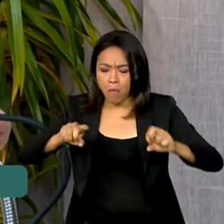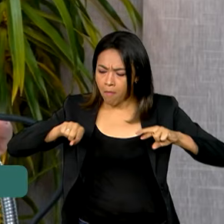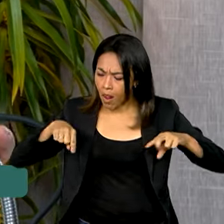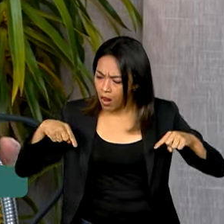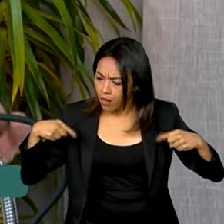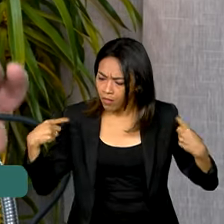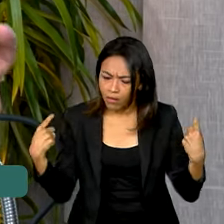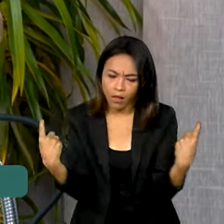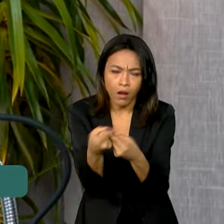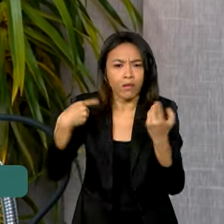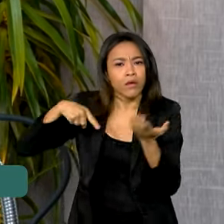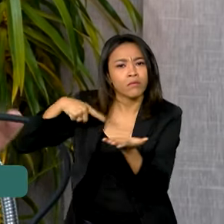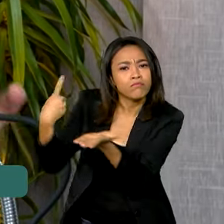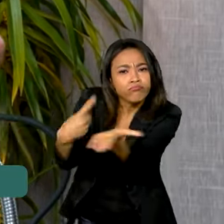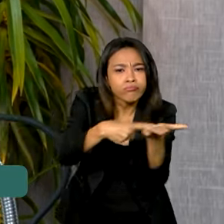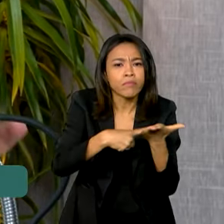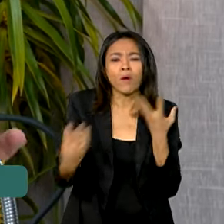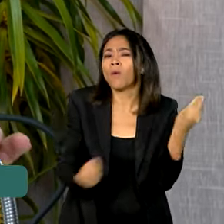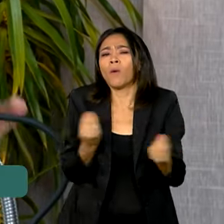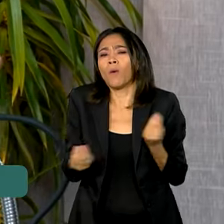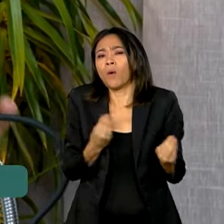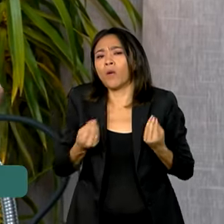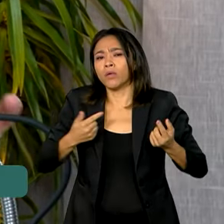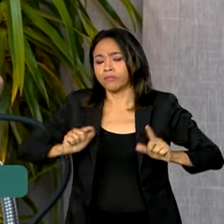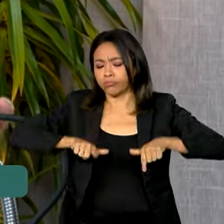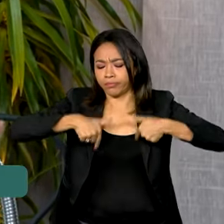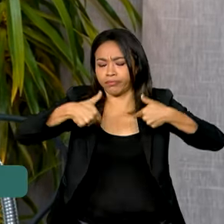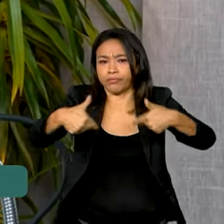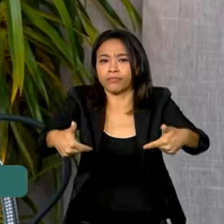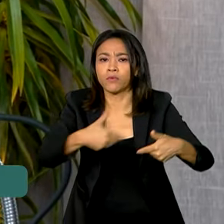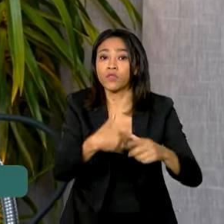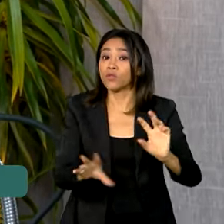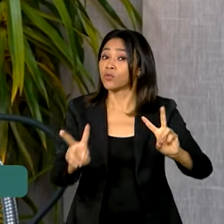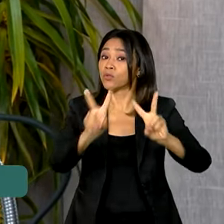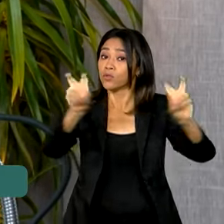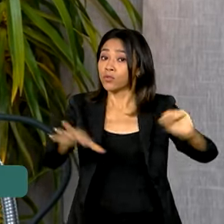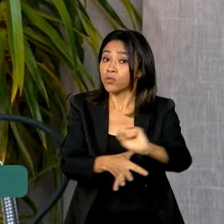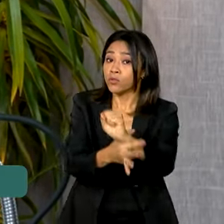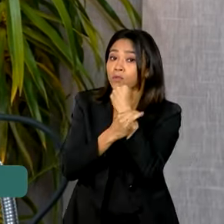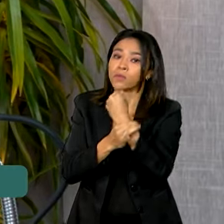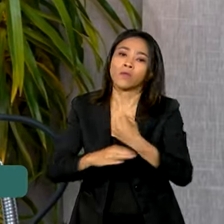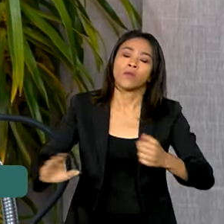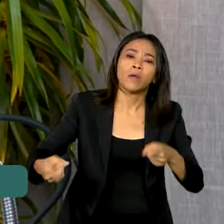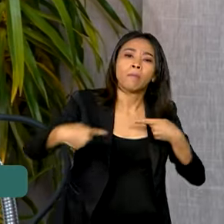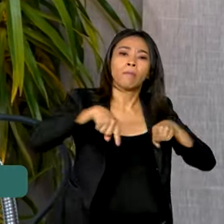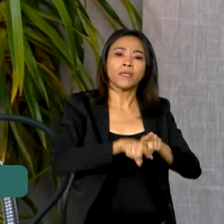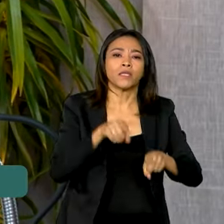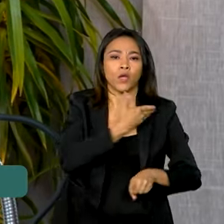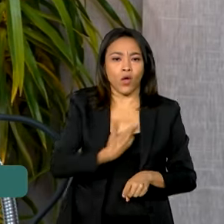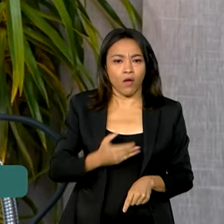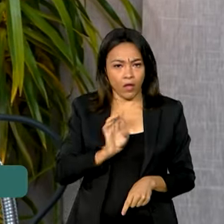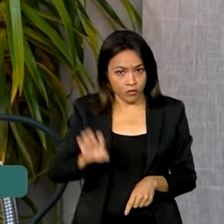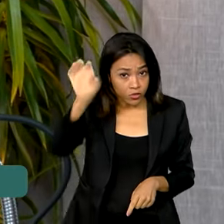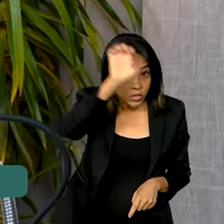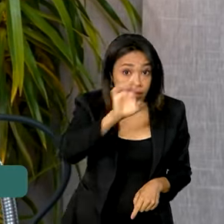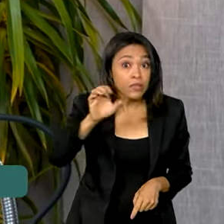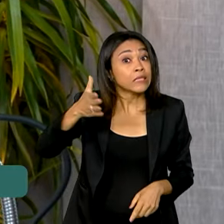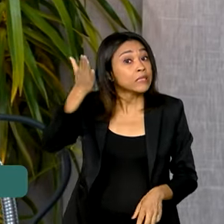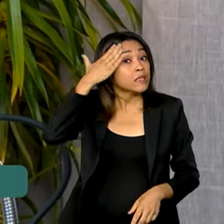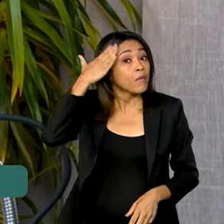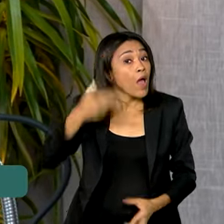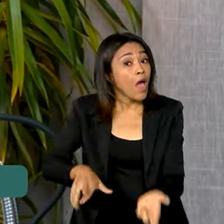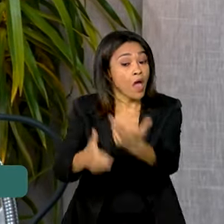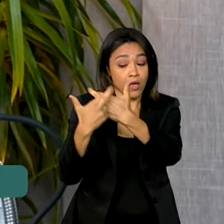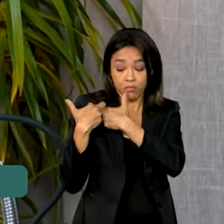pode trabalhar na segurança pública junto com os governadores, sabendo que a responsabilidade é do